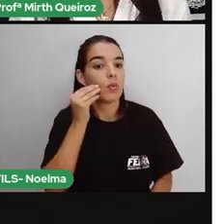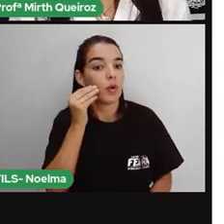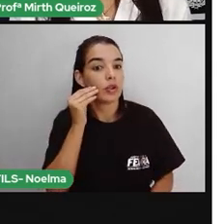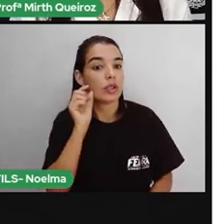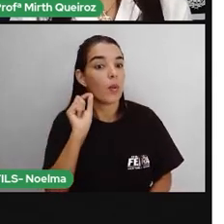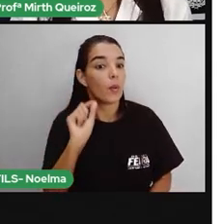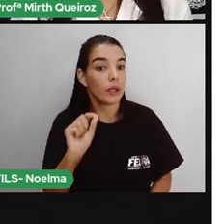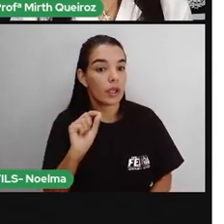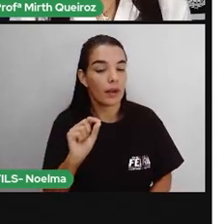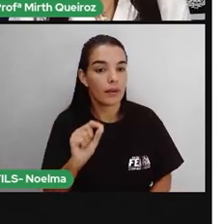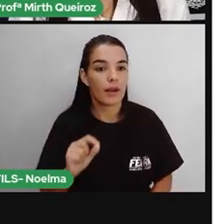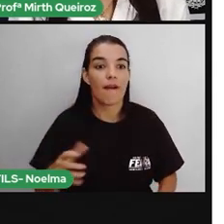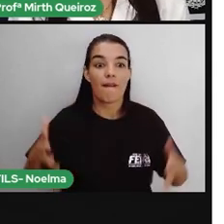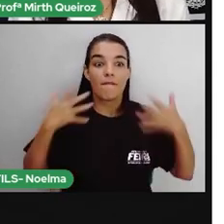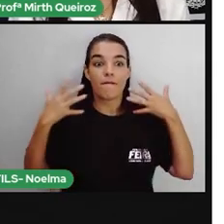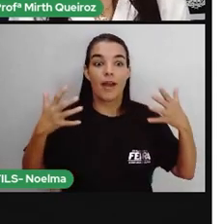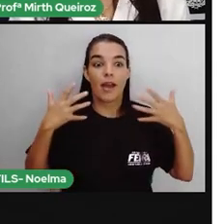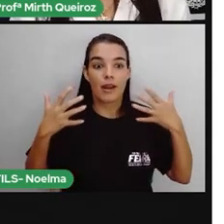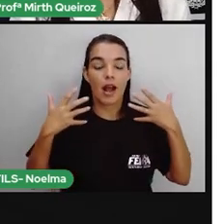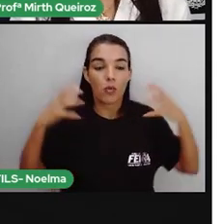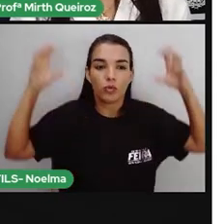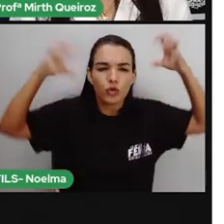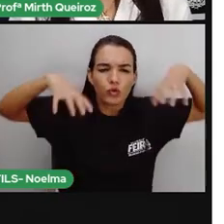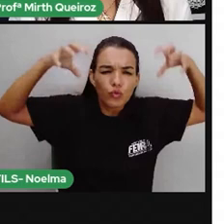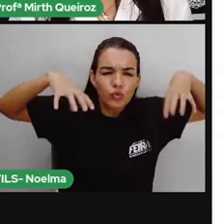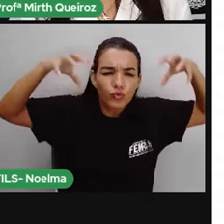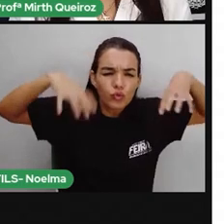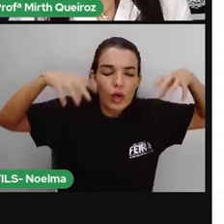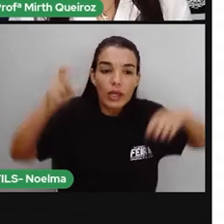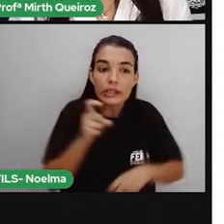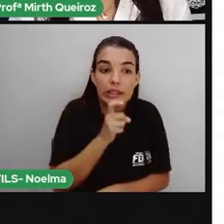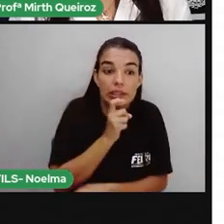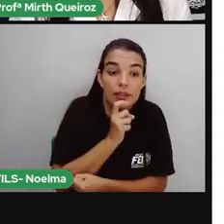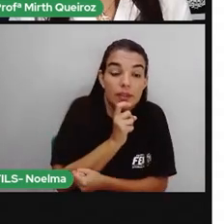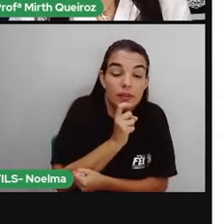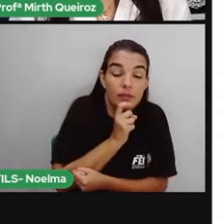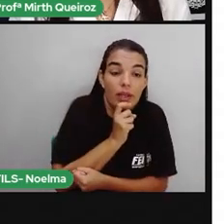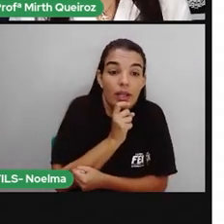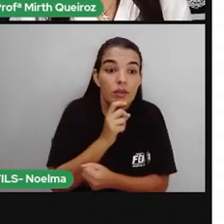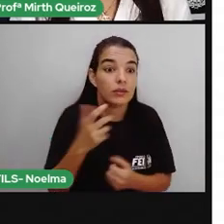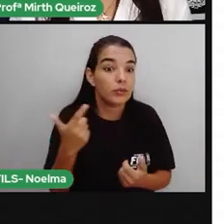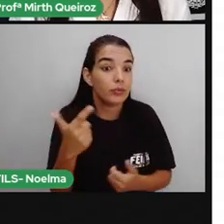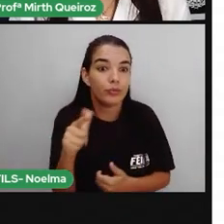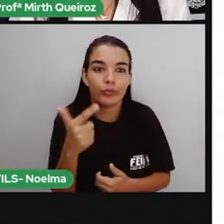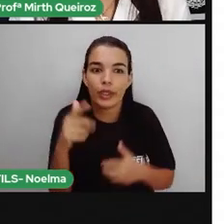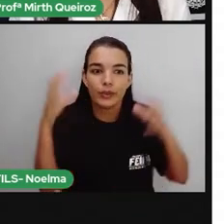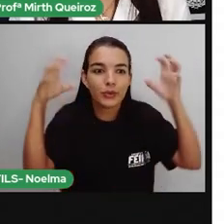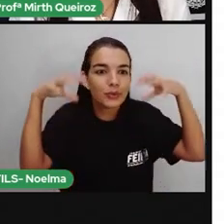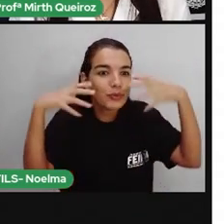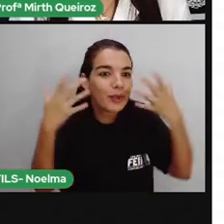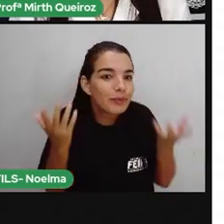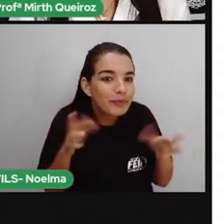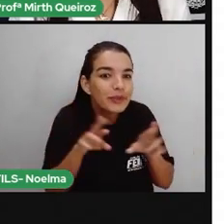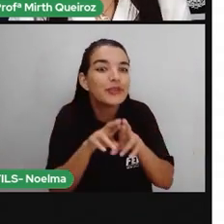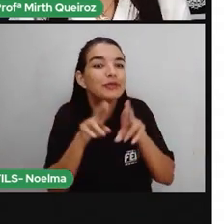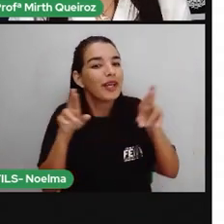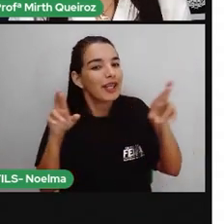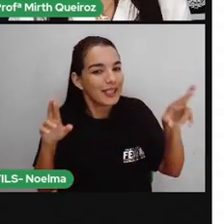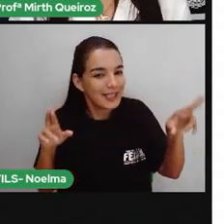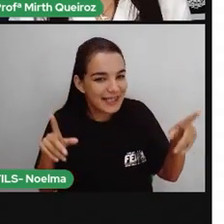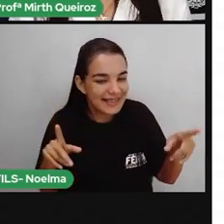bem definidas. O verão, que é chuvoso, e o inverno seco. Esse fato, ele é essencial para as atividades turísticas da região.